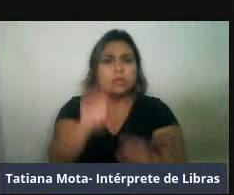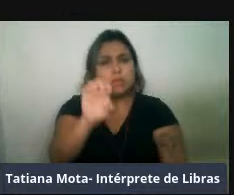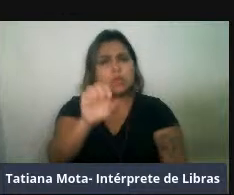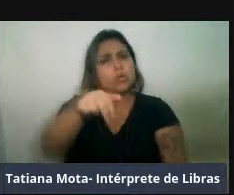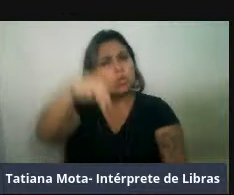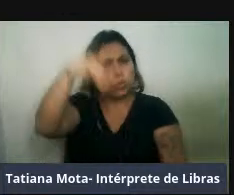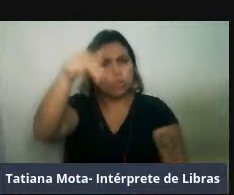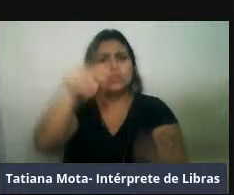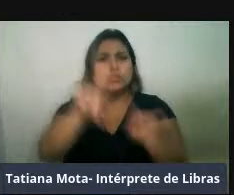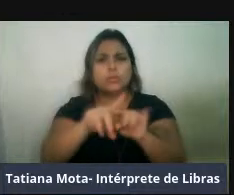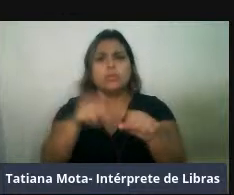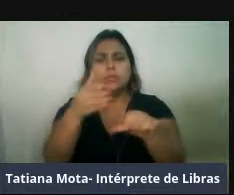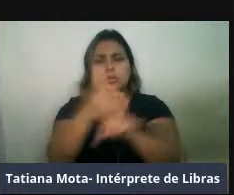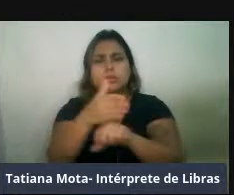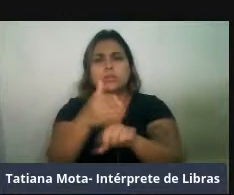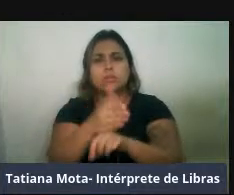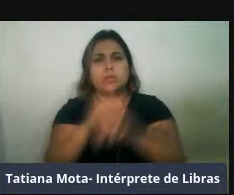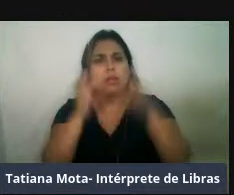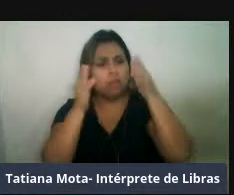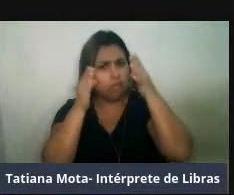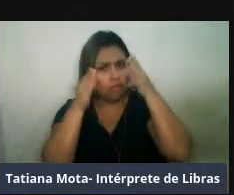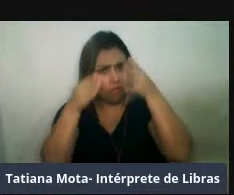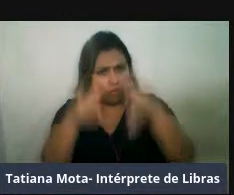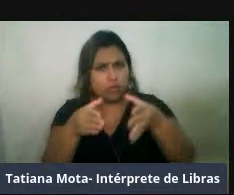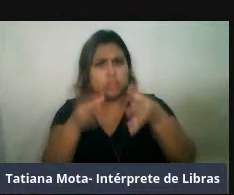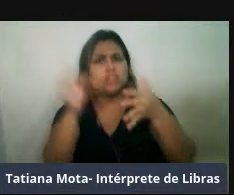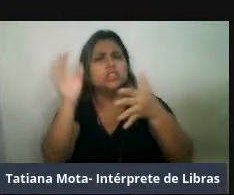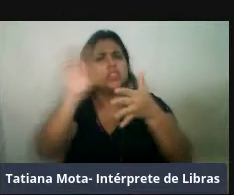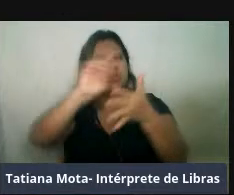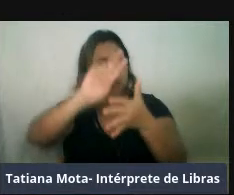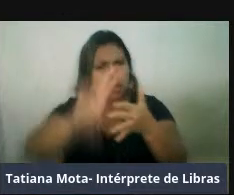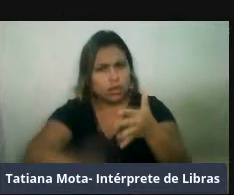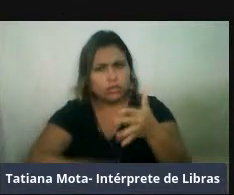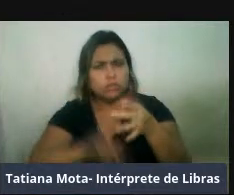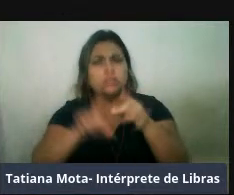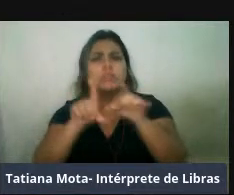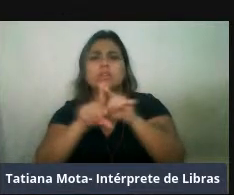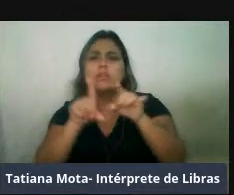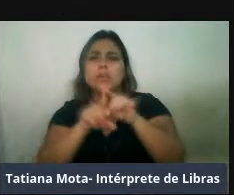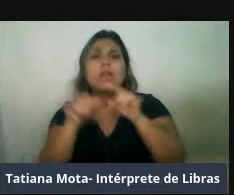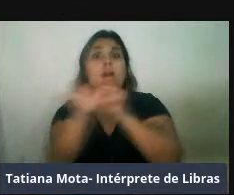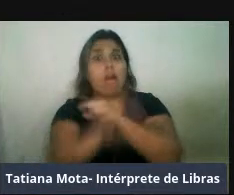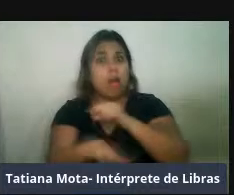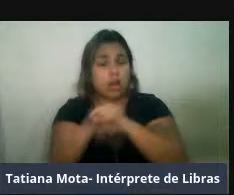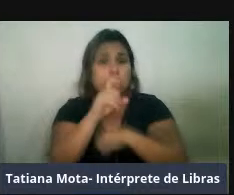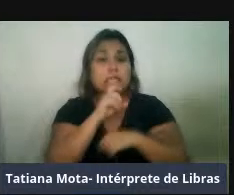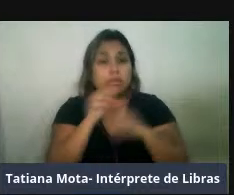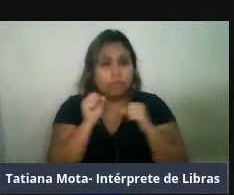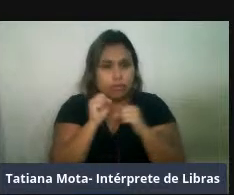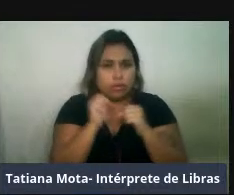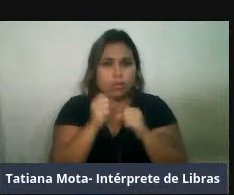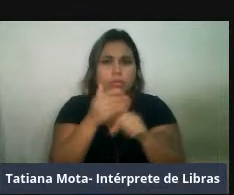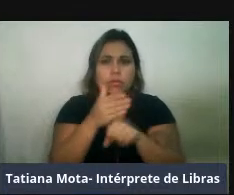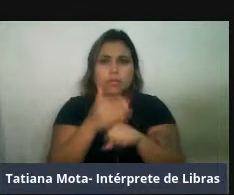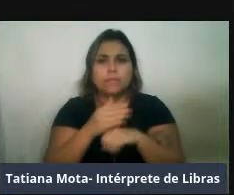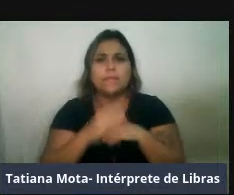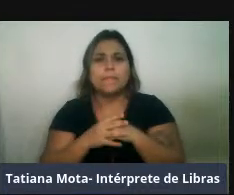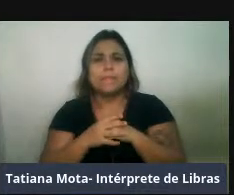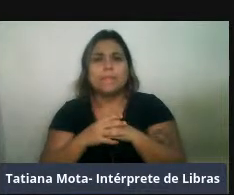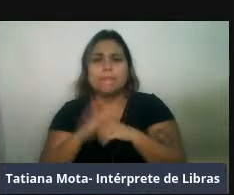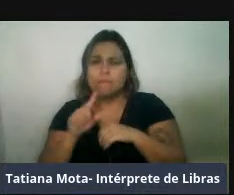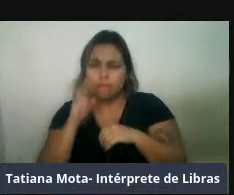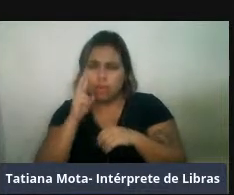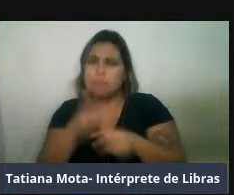riqueza, maior concentração de espécies ocorra em áreas mais frias, né, então a gente vai ver que tem espécies de regiões